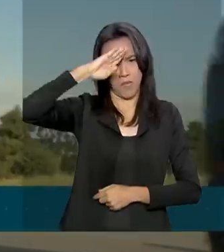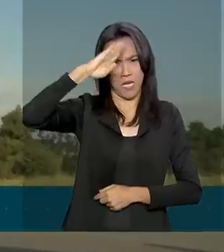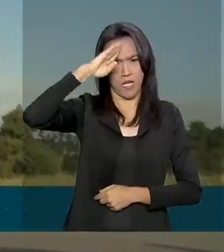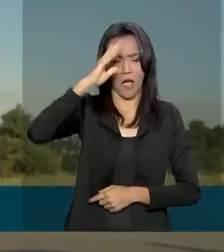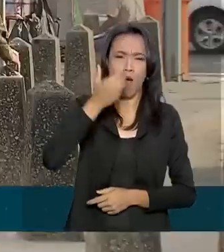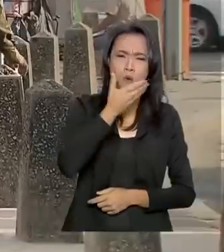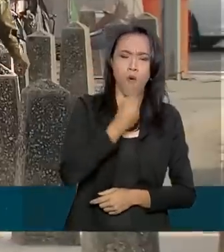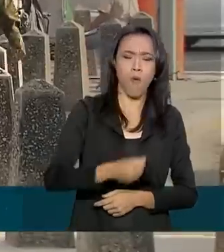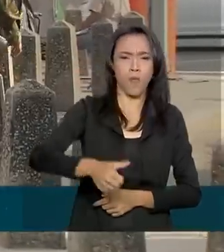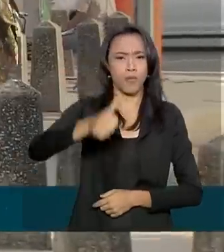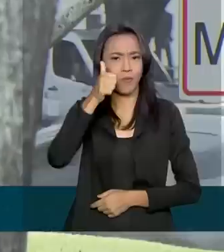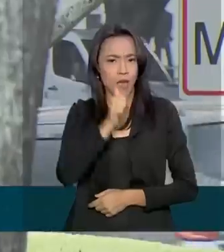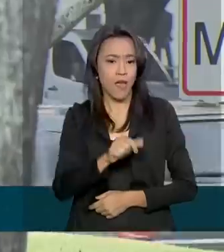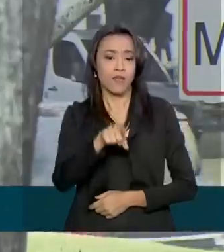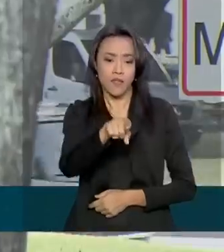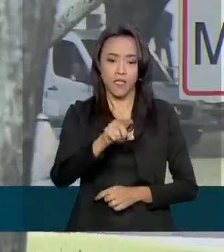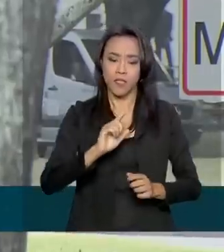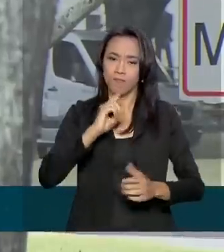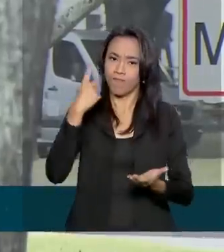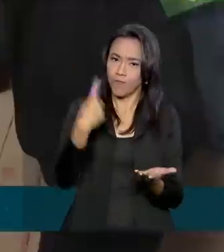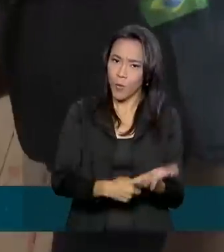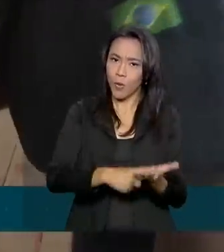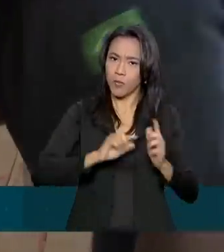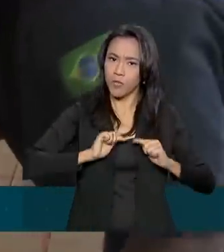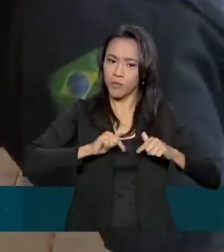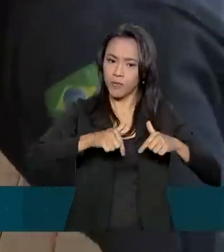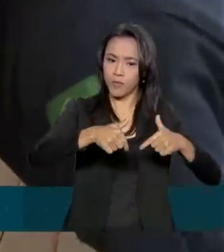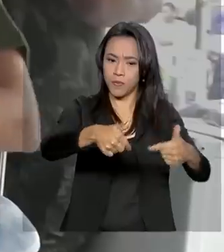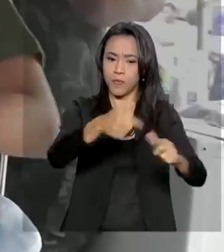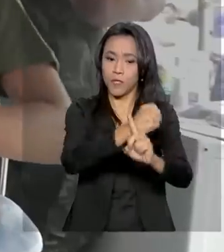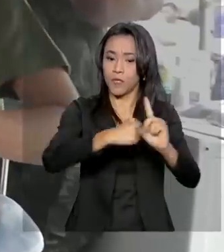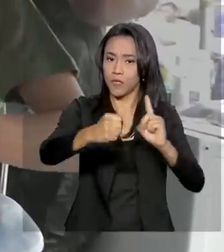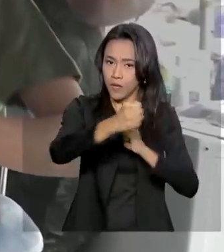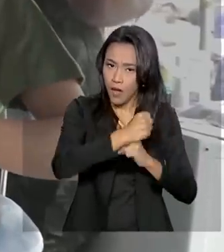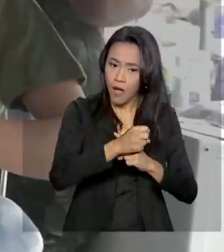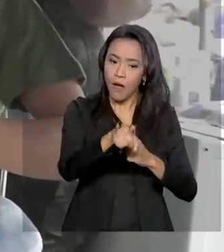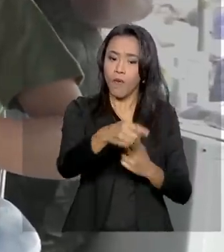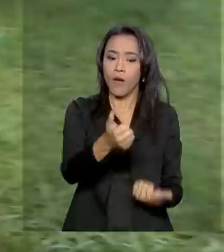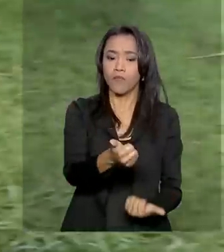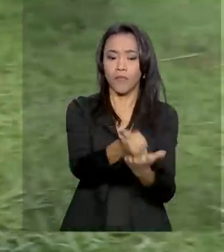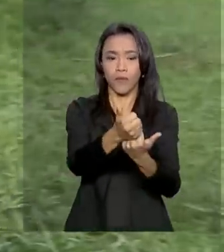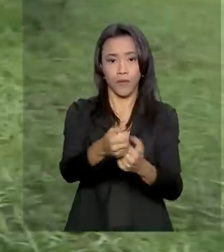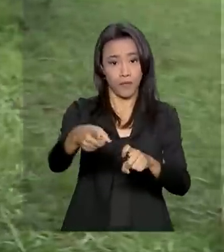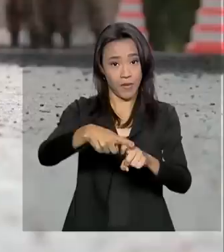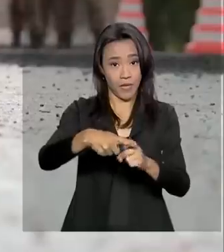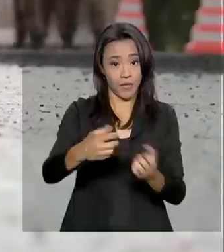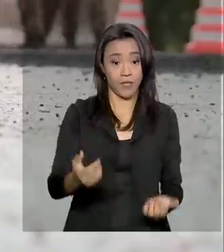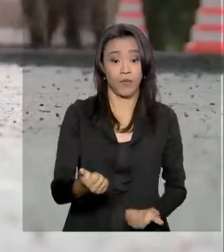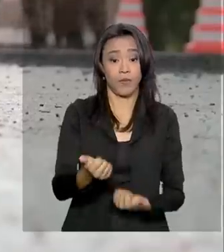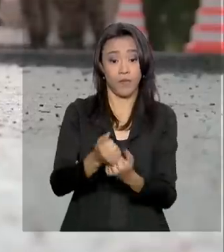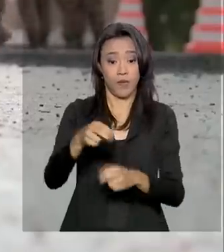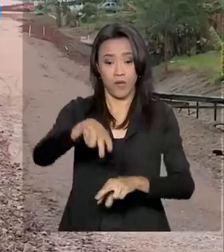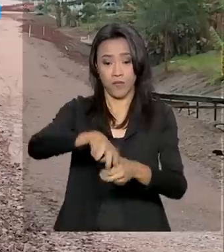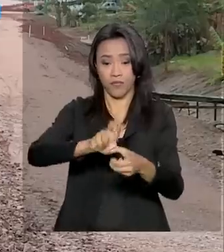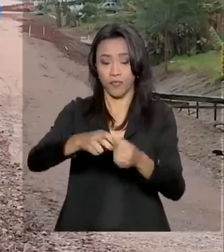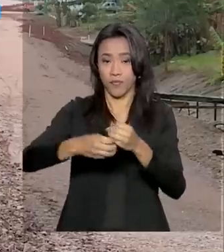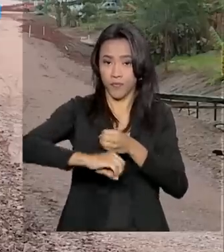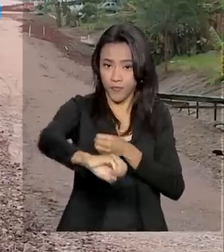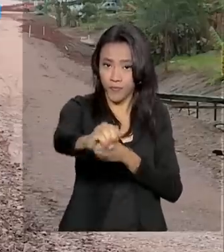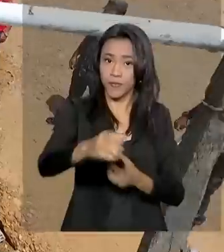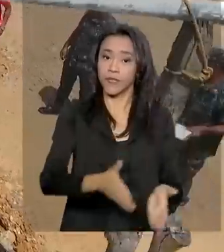dedicam às ações cívico-sociais em todo o país. Assistência médica, sanitária, obras de